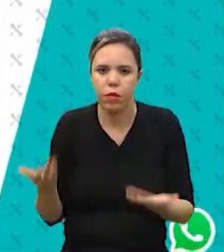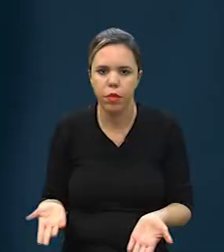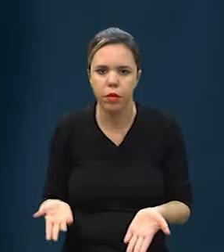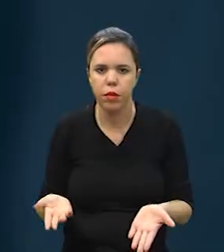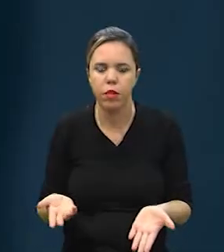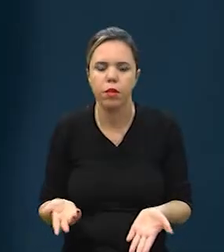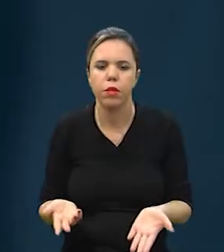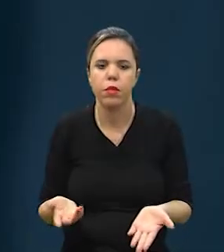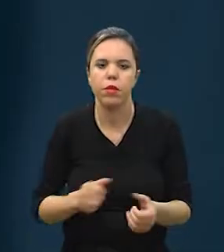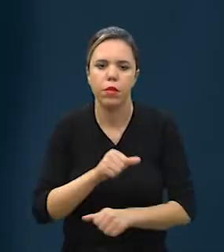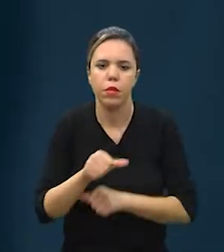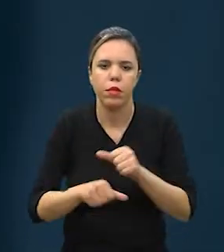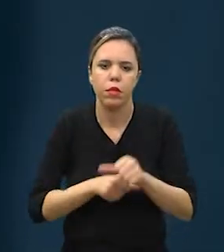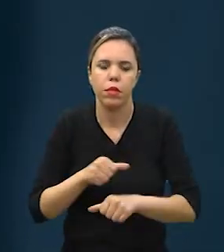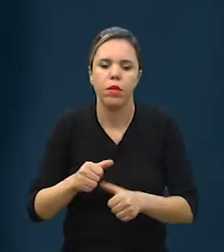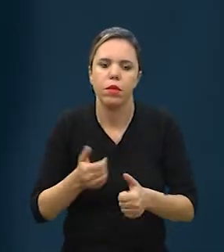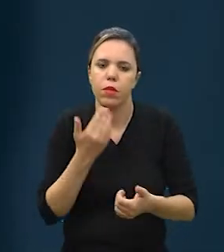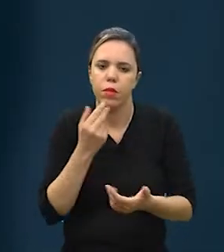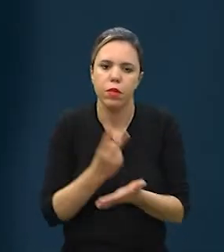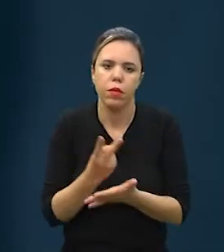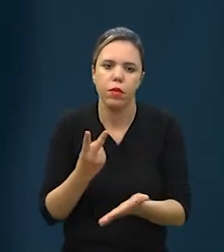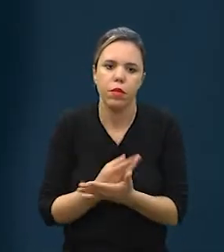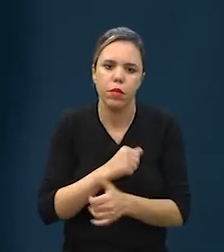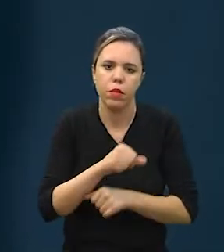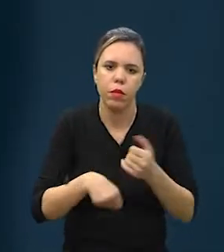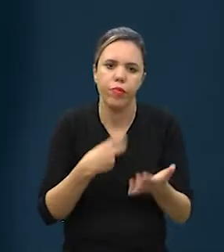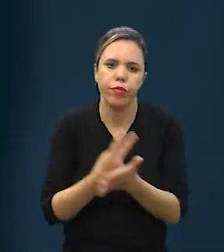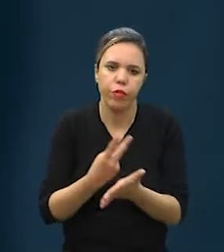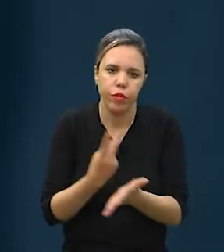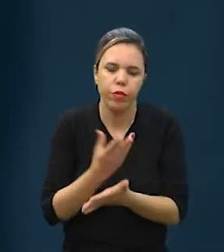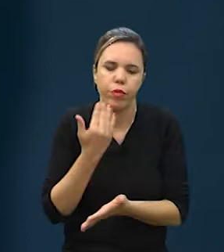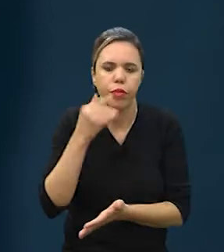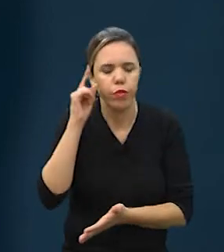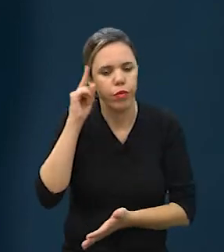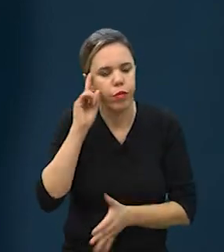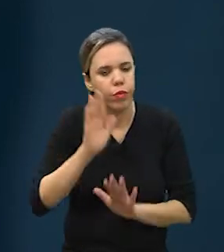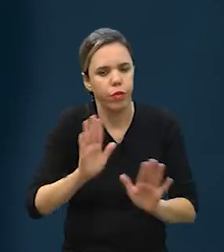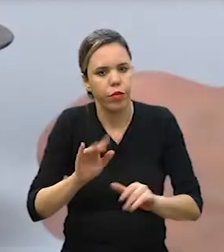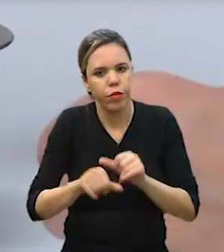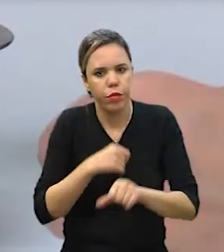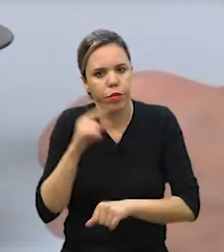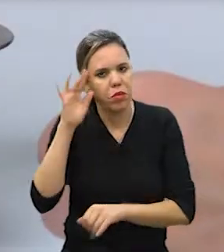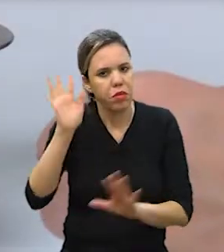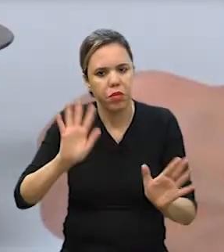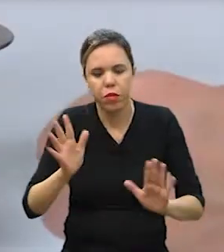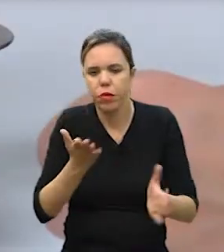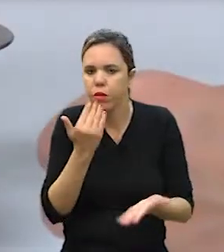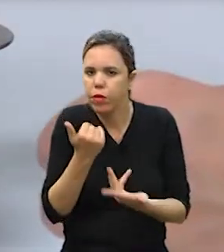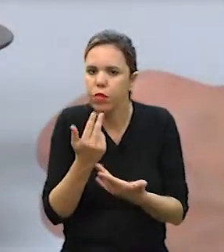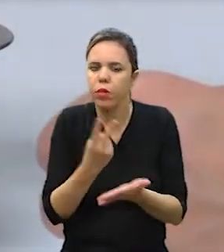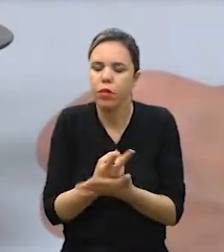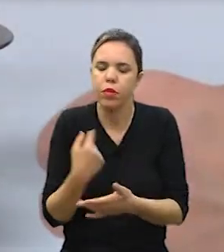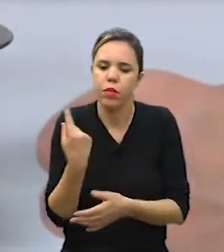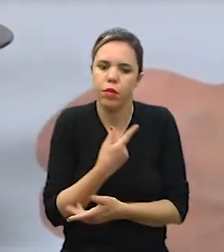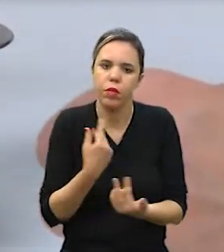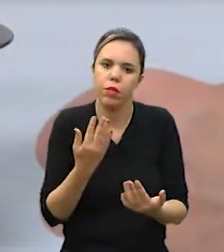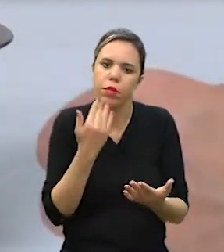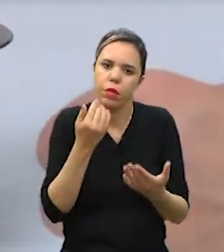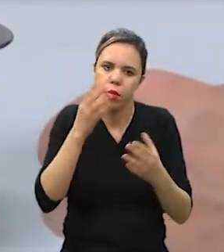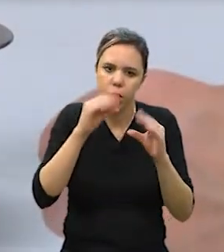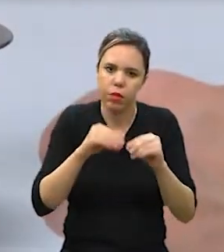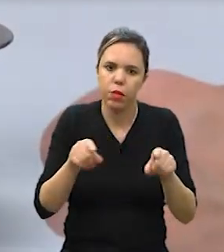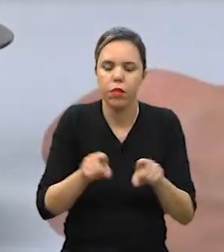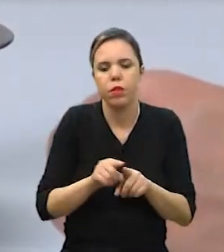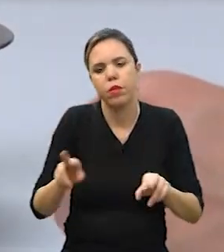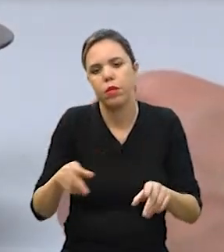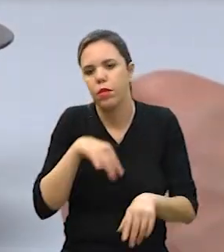PETs, assim quebrando a monotonia alimentar, que é comer a mesma comida todos os dias. Nós não imaginamos comer as mesmas coisas para